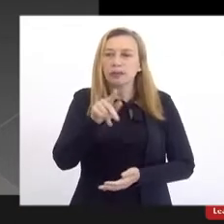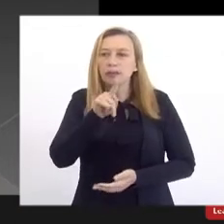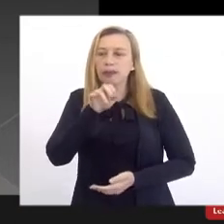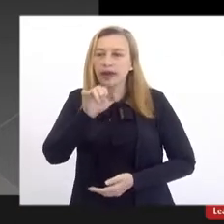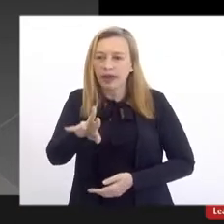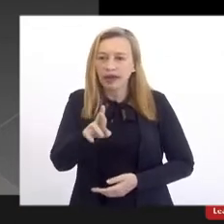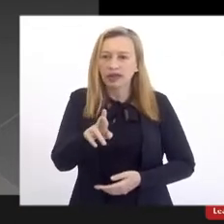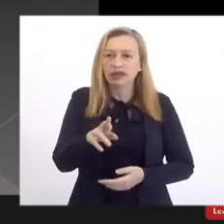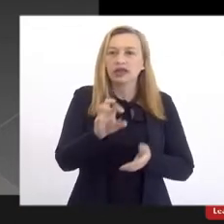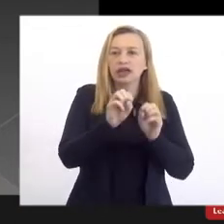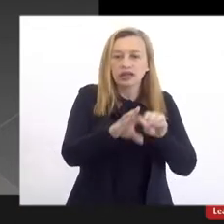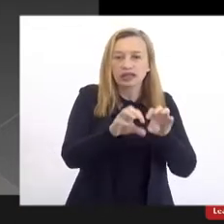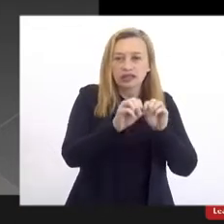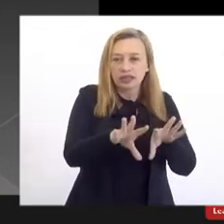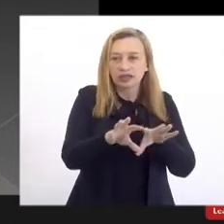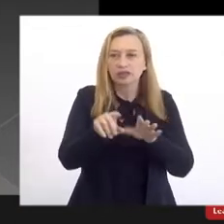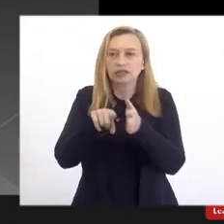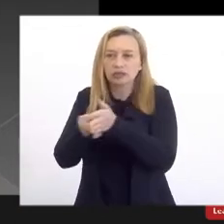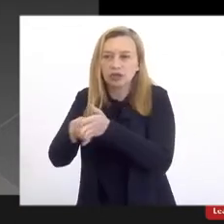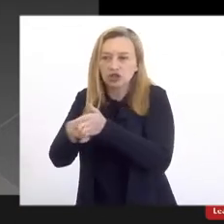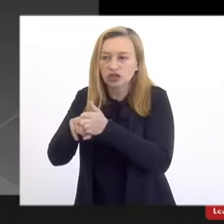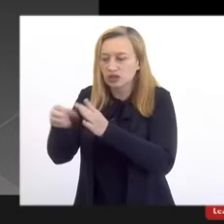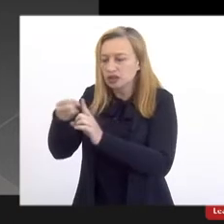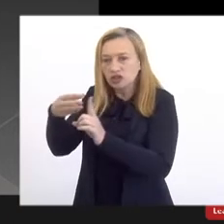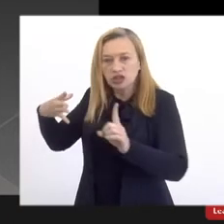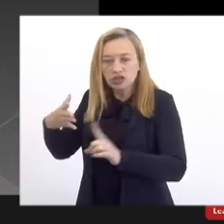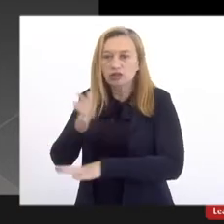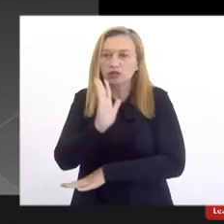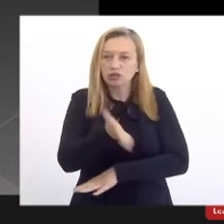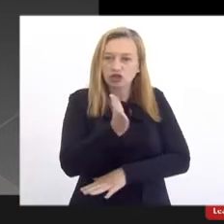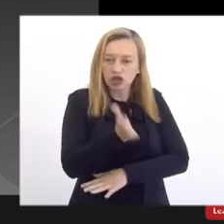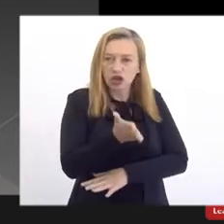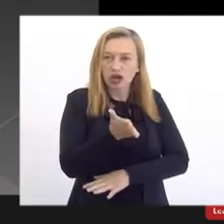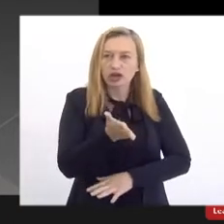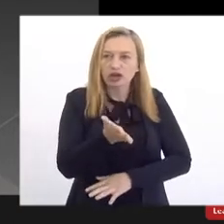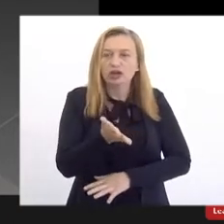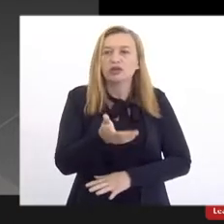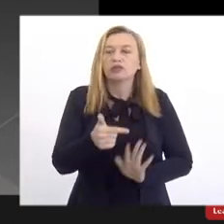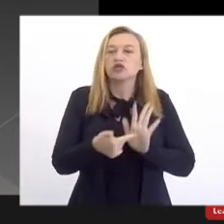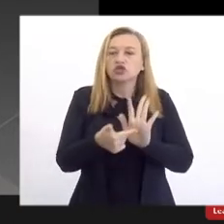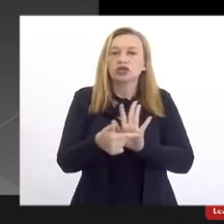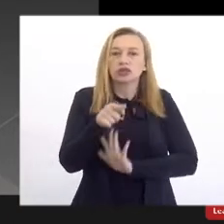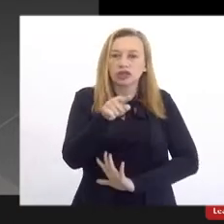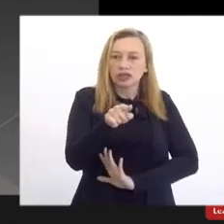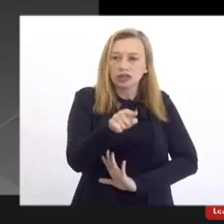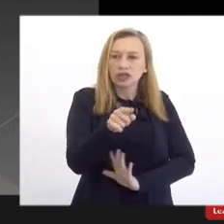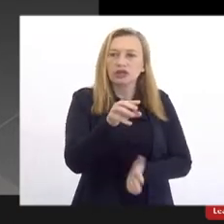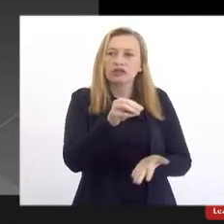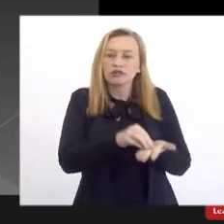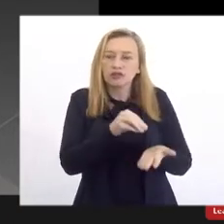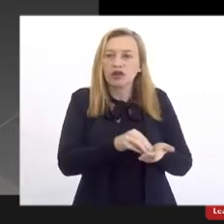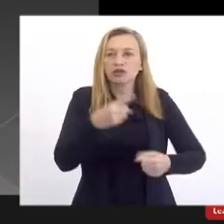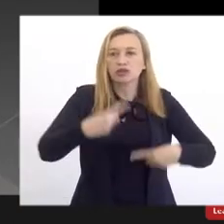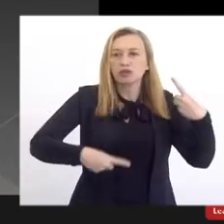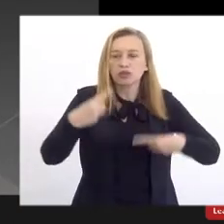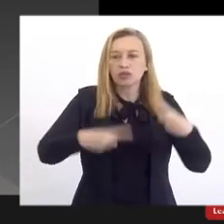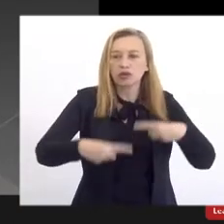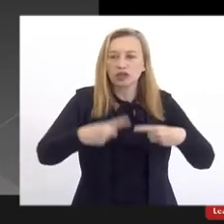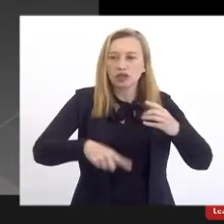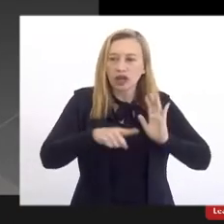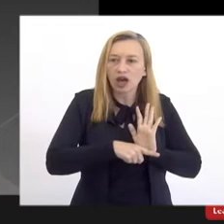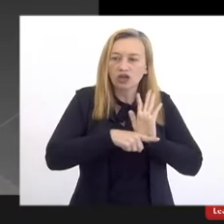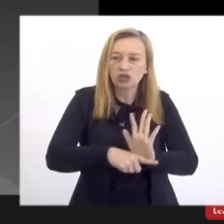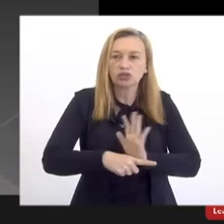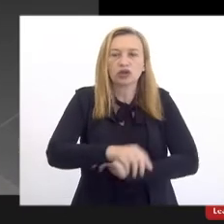nem da pesquisa e nem da extensão. Como já bem apontado aqui, faltam políticas de assistência